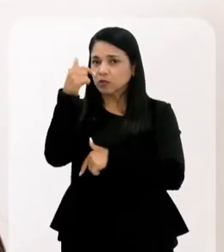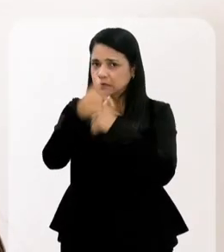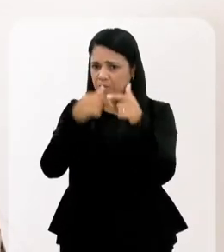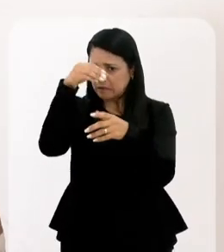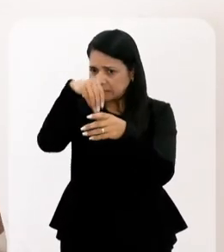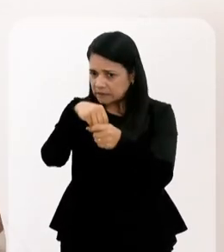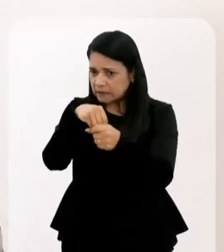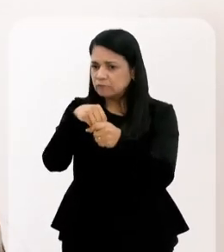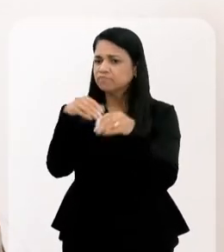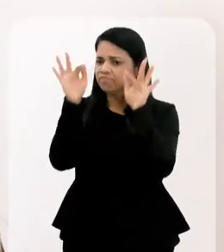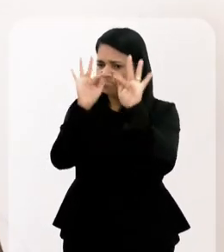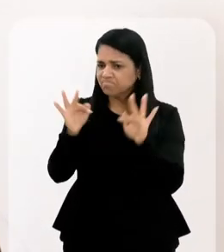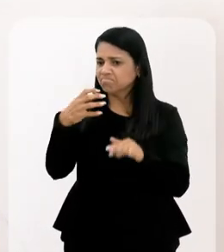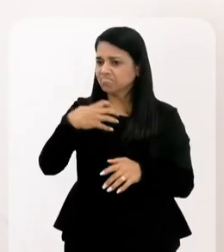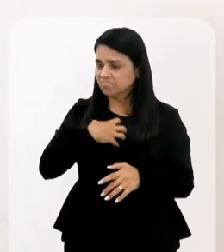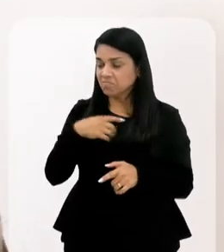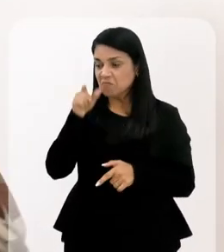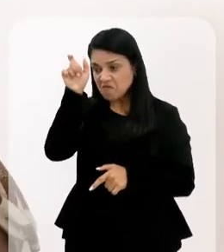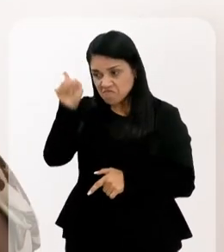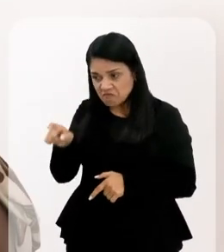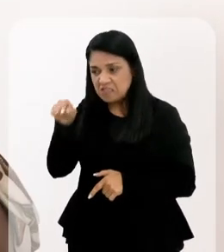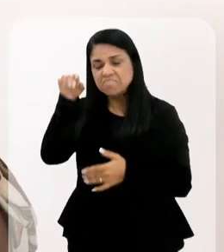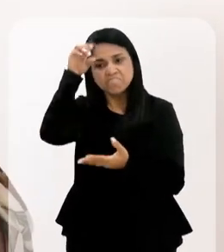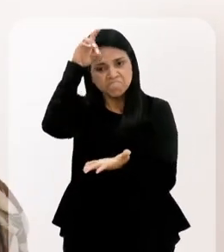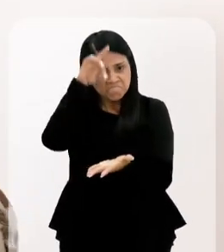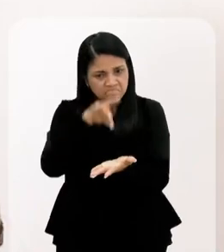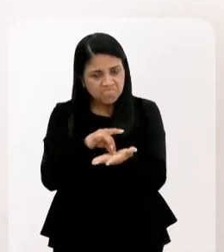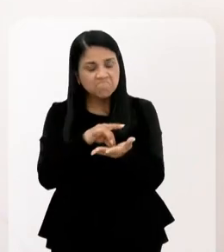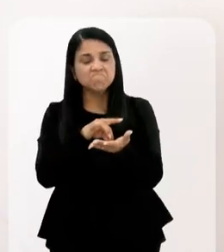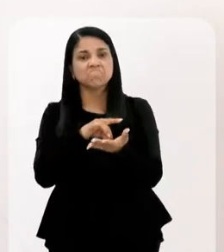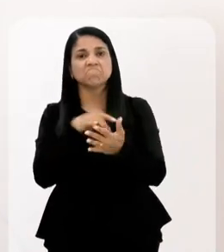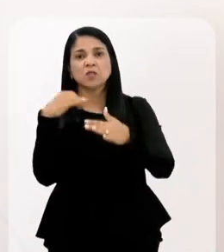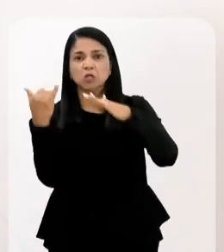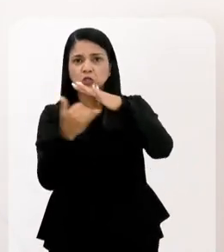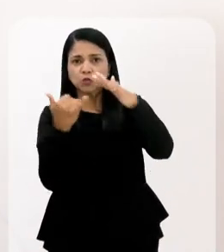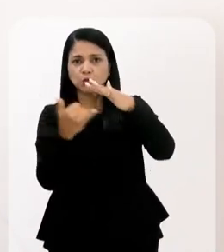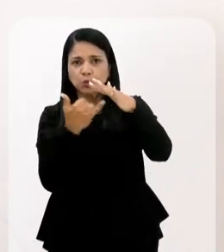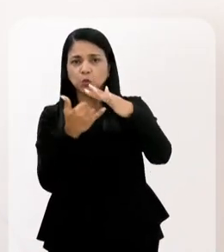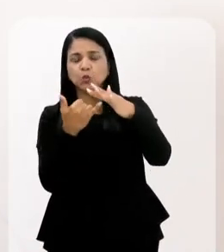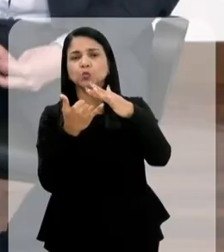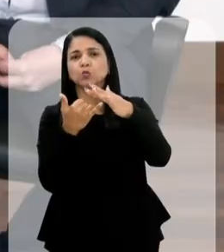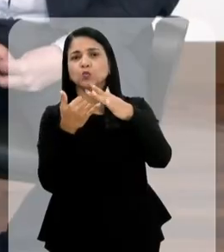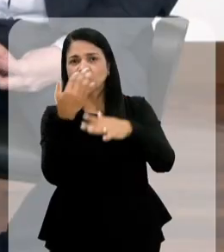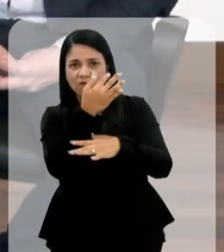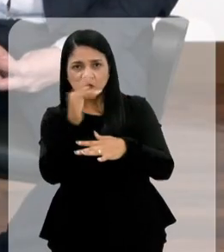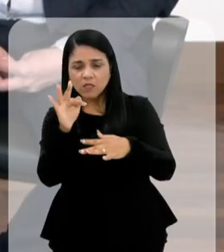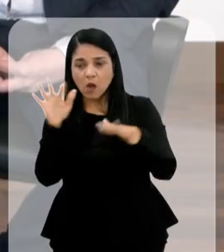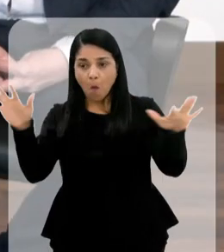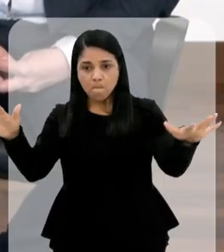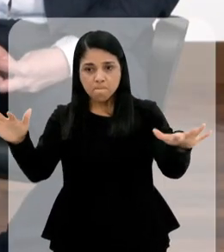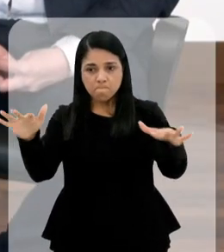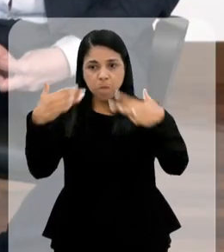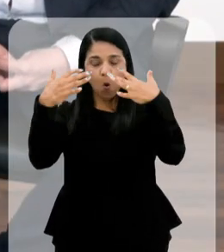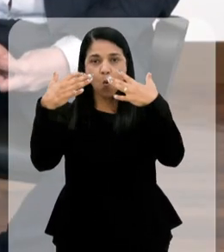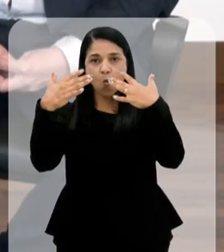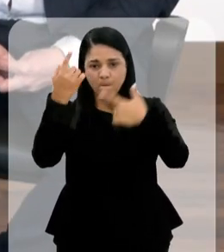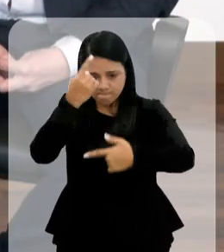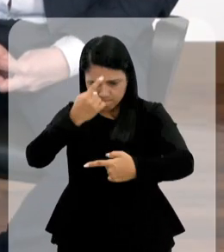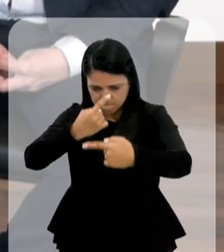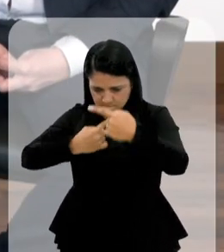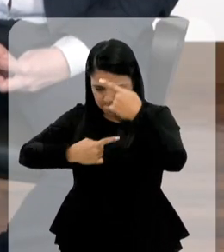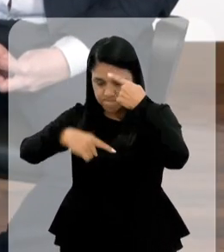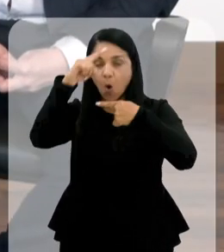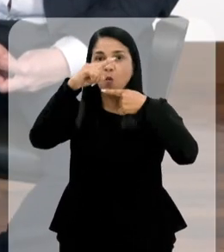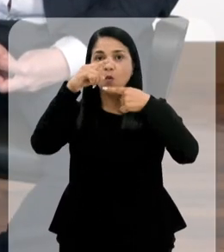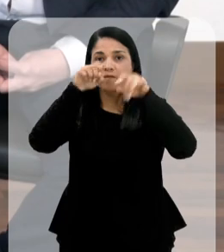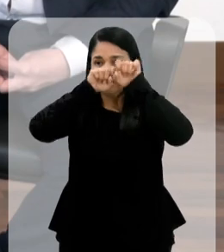felizes. Sim. Porque você realmente trouxe o Instituto Polofote e, quando você trouxe ele para o Polofote,